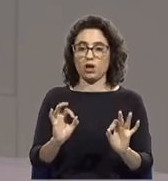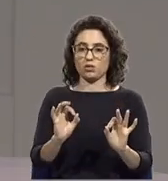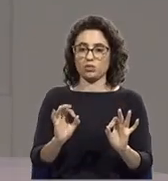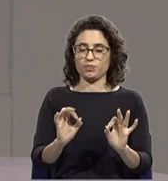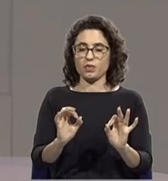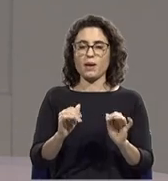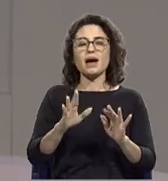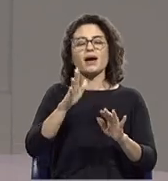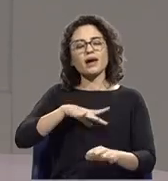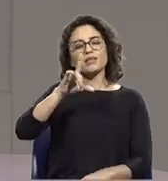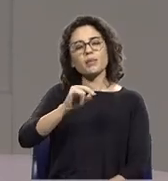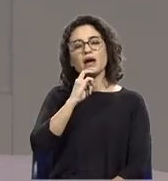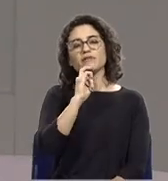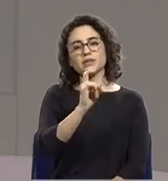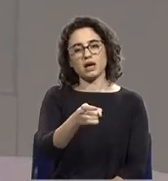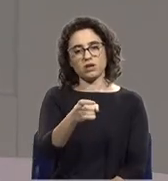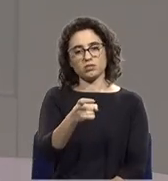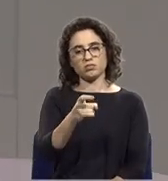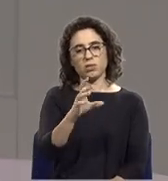chamar ainda a atenção para mais uma coisa.